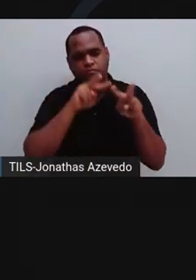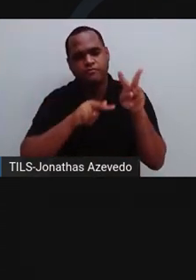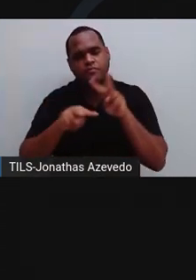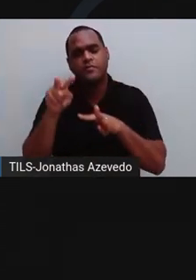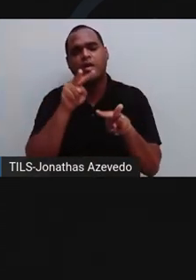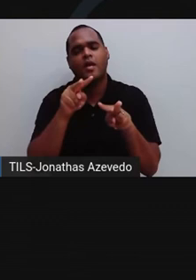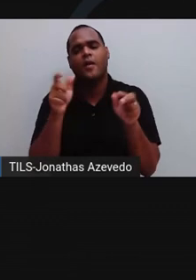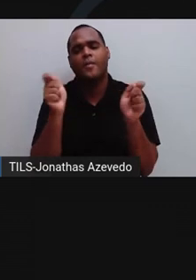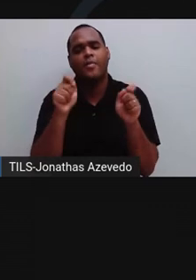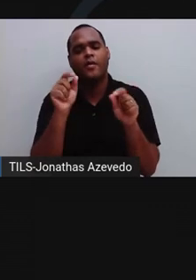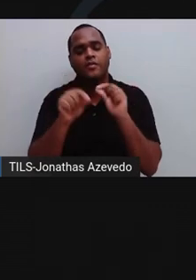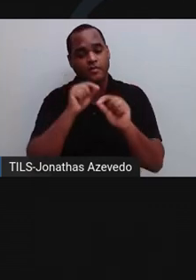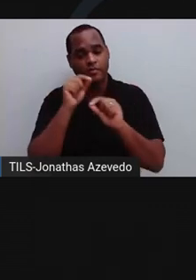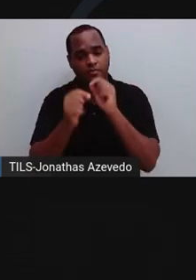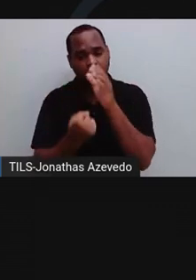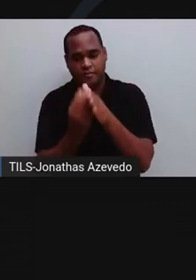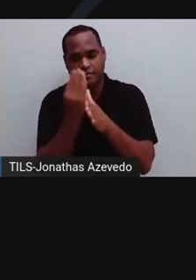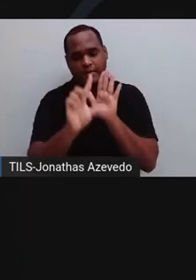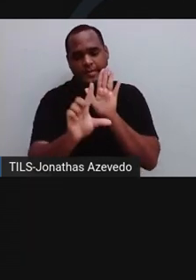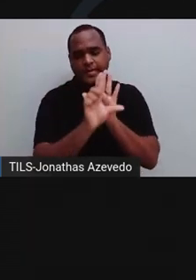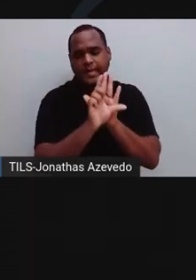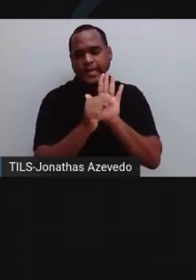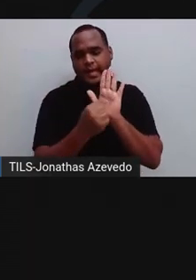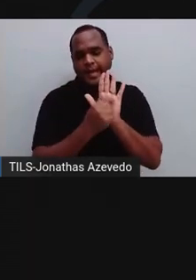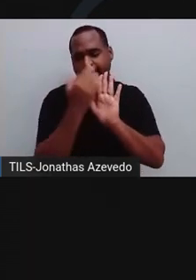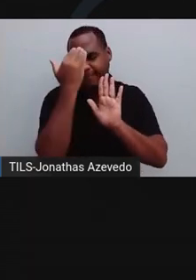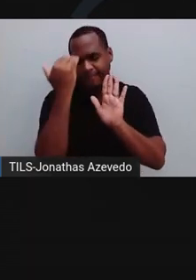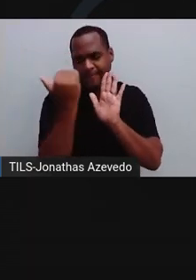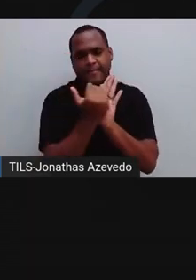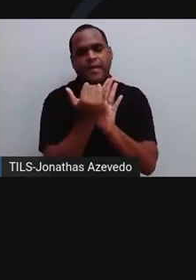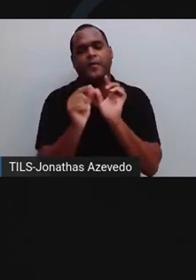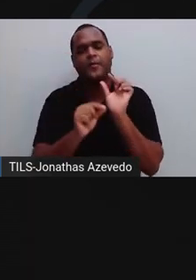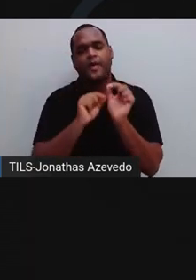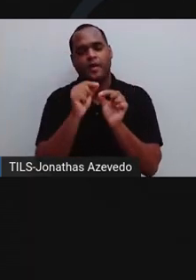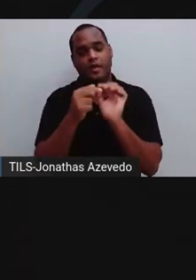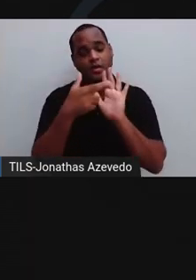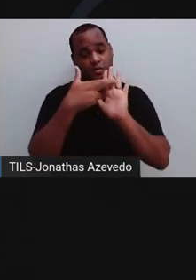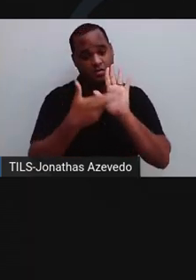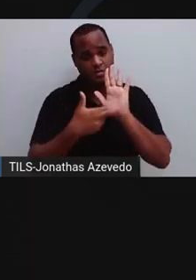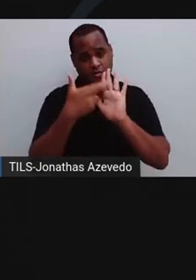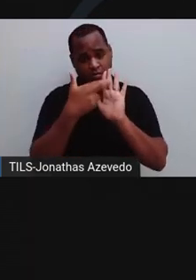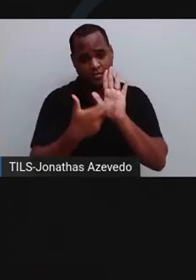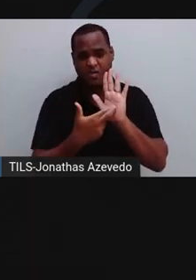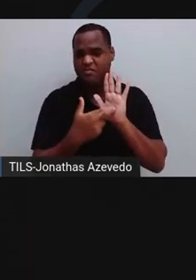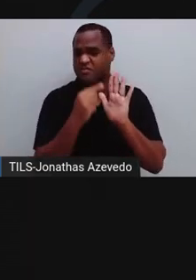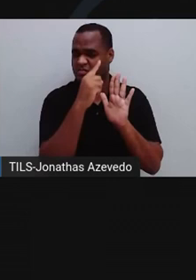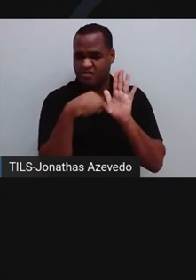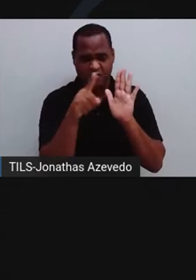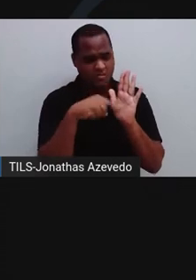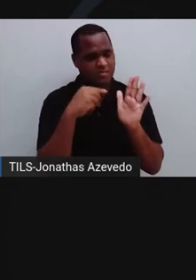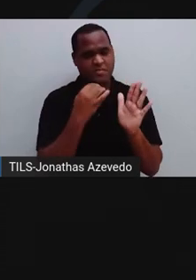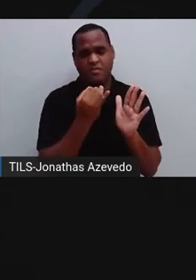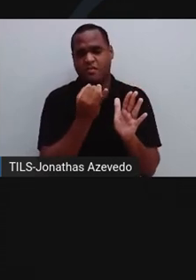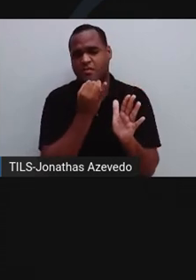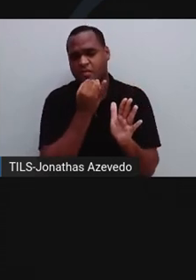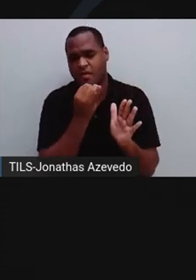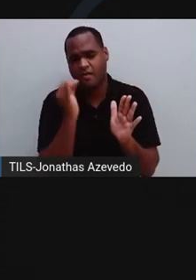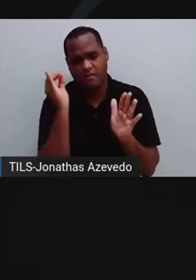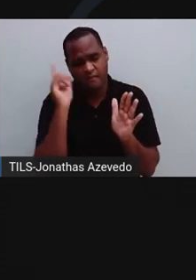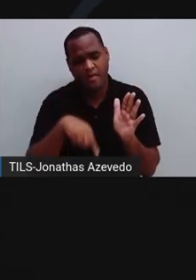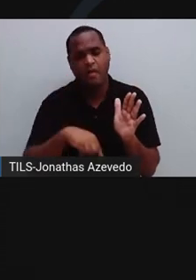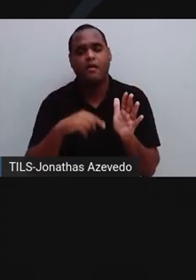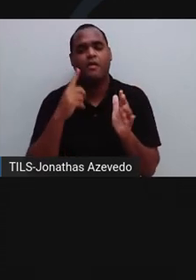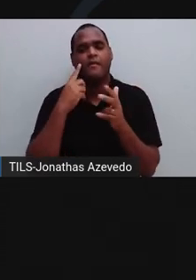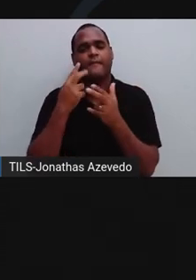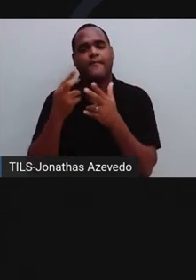possibilidade é a criação de leis regulamentando o uso de anúncios publicitários, que são os principais causadores